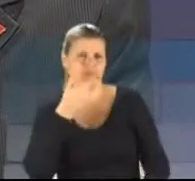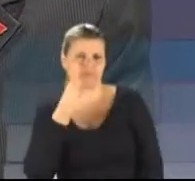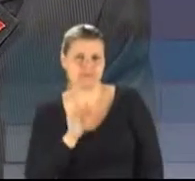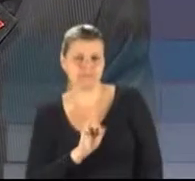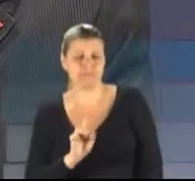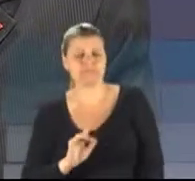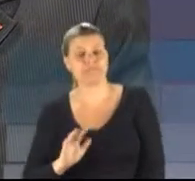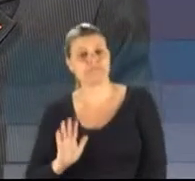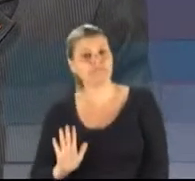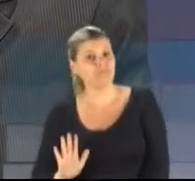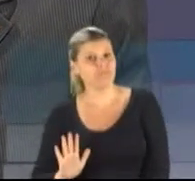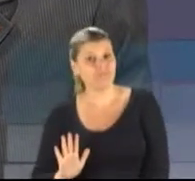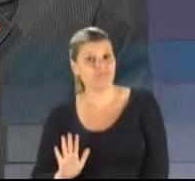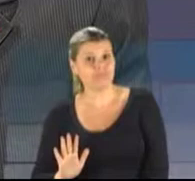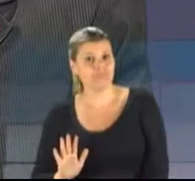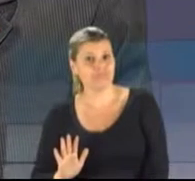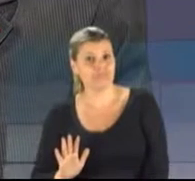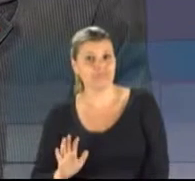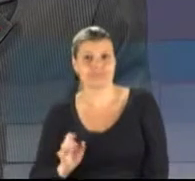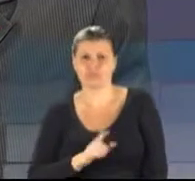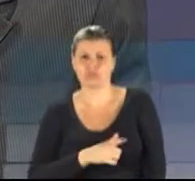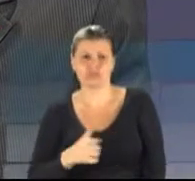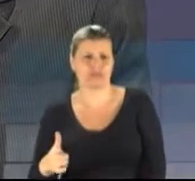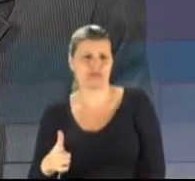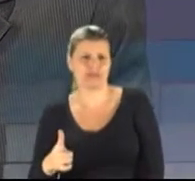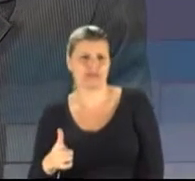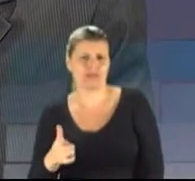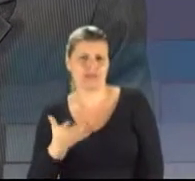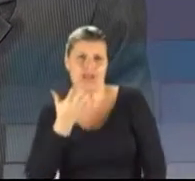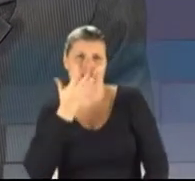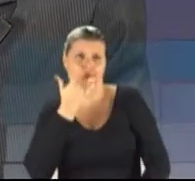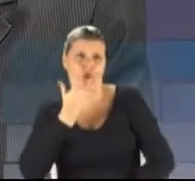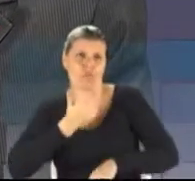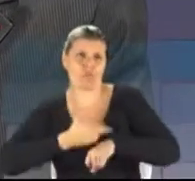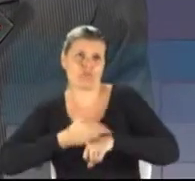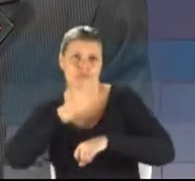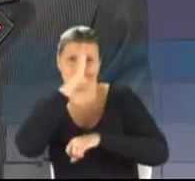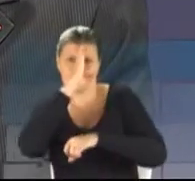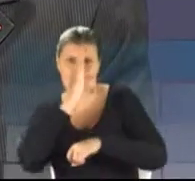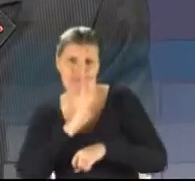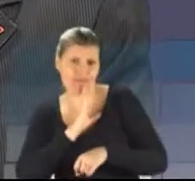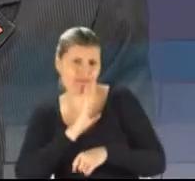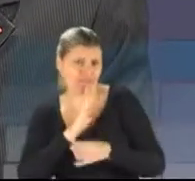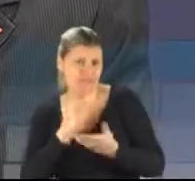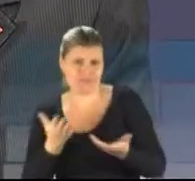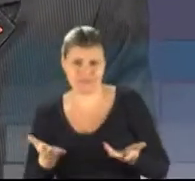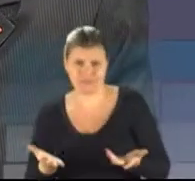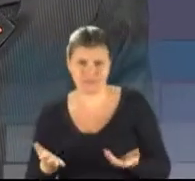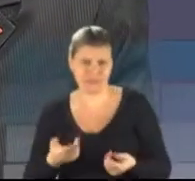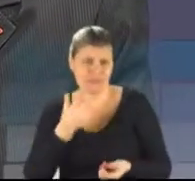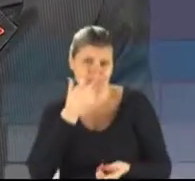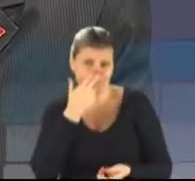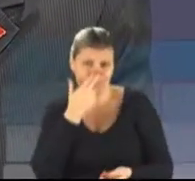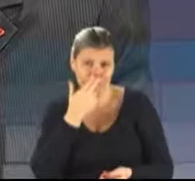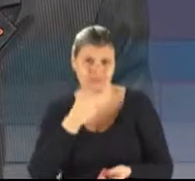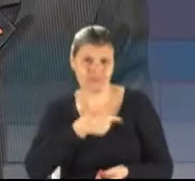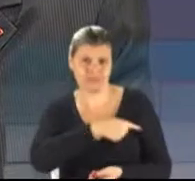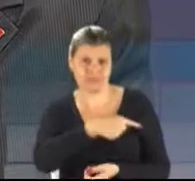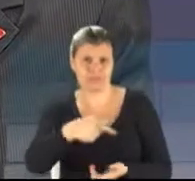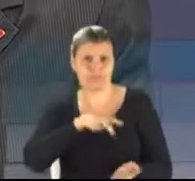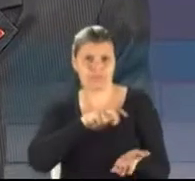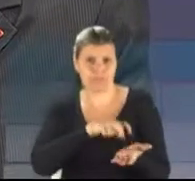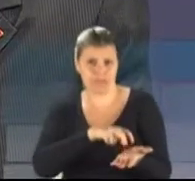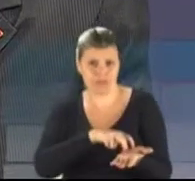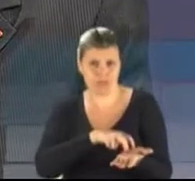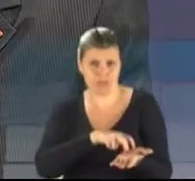candidata, não há almoço grátis. Assim como os bancos estão financiando